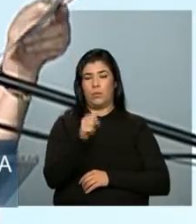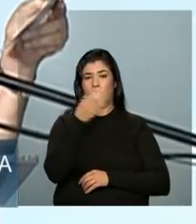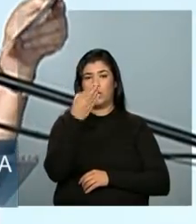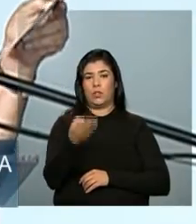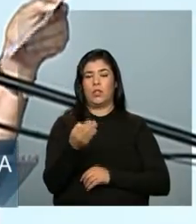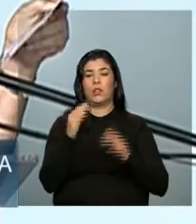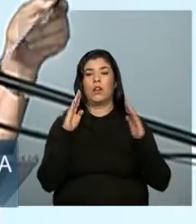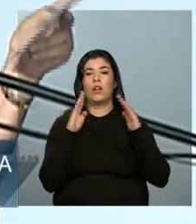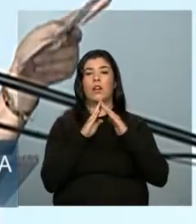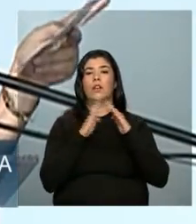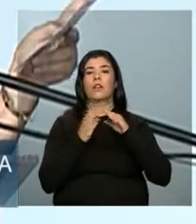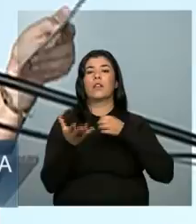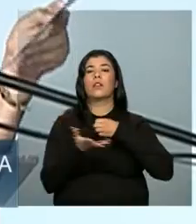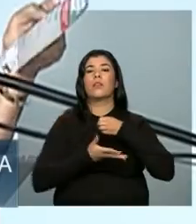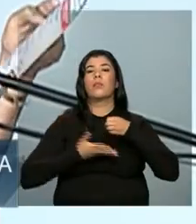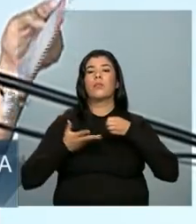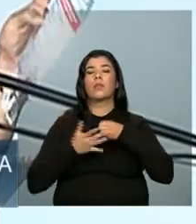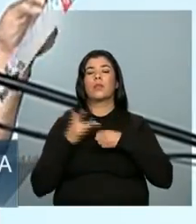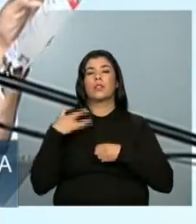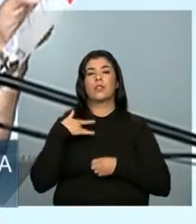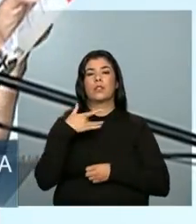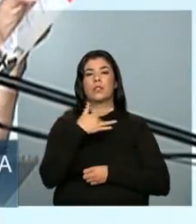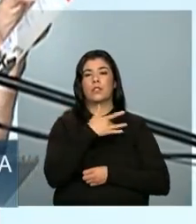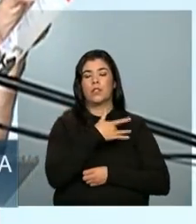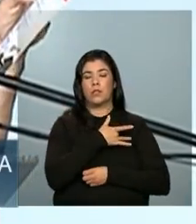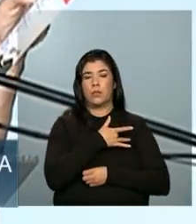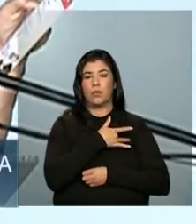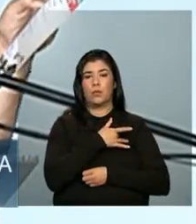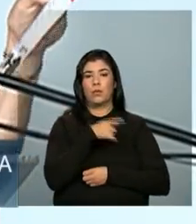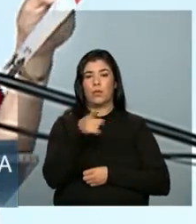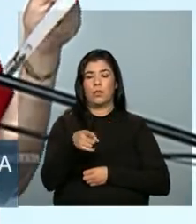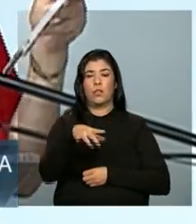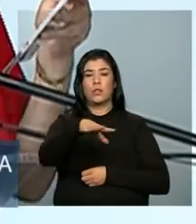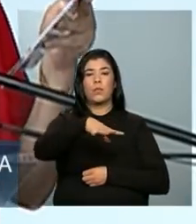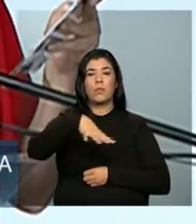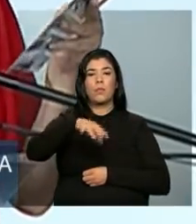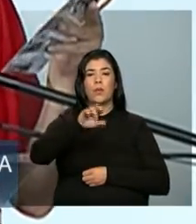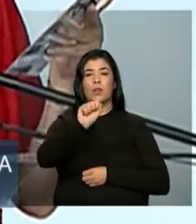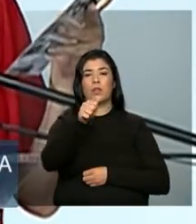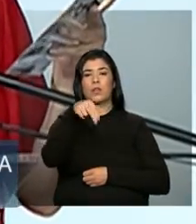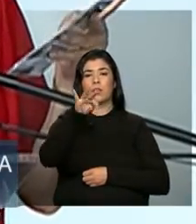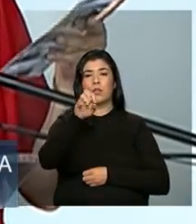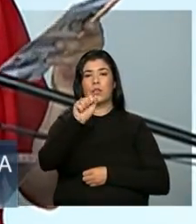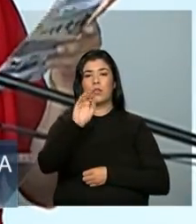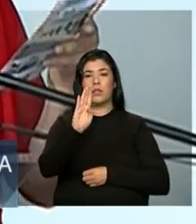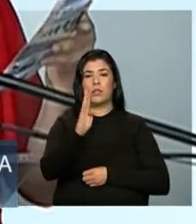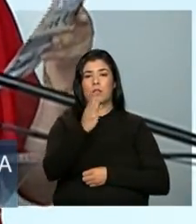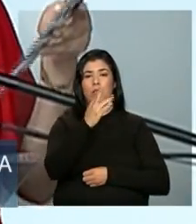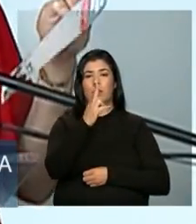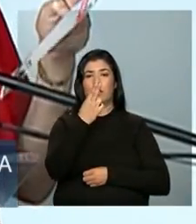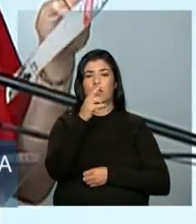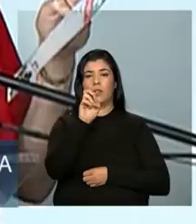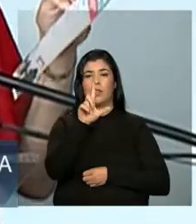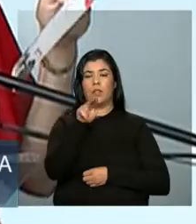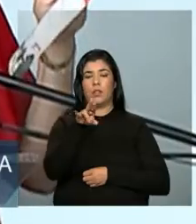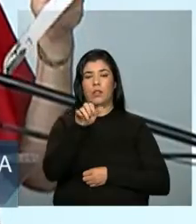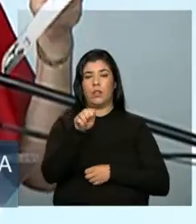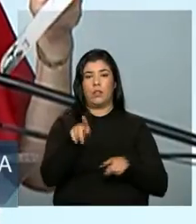básica de saúde do bairro Santa Helena, o centro de geração de emprego e renda,